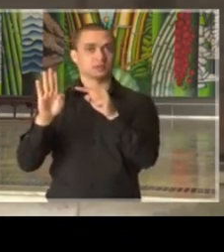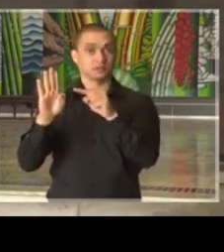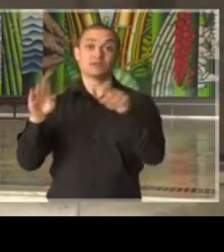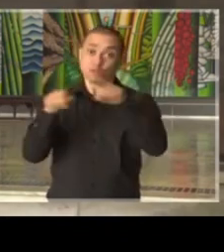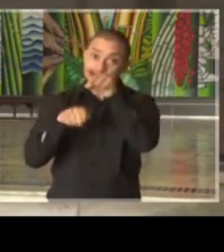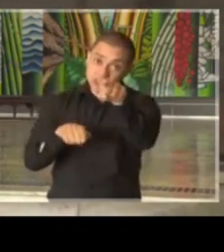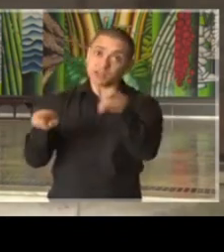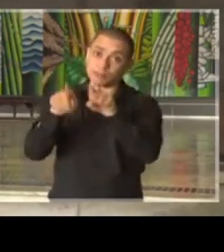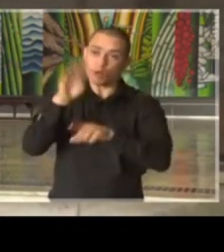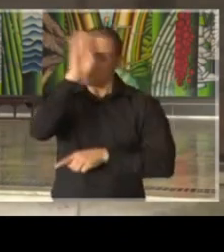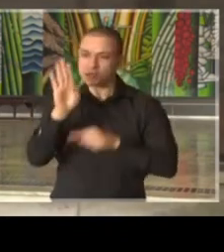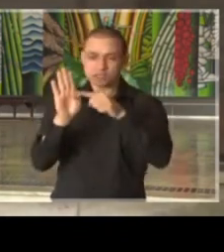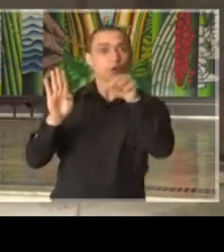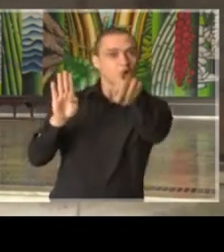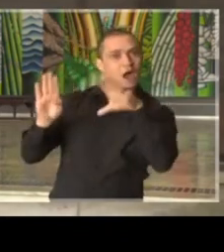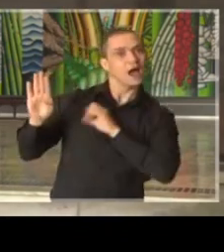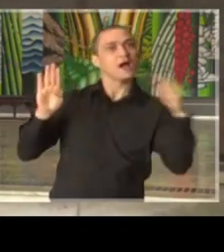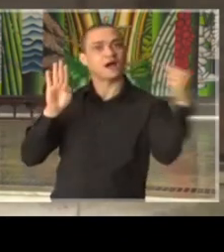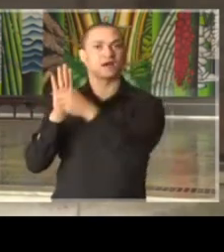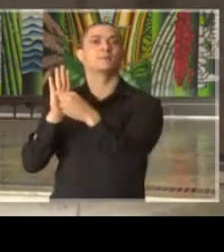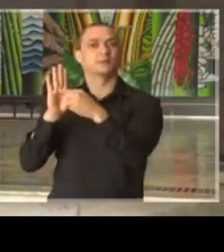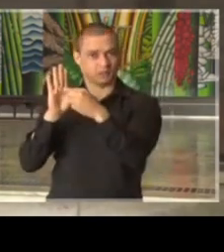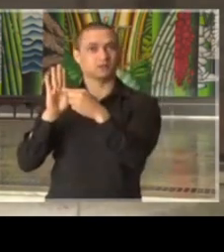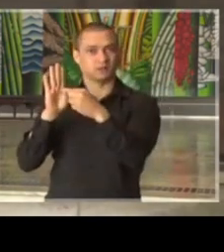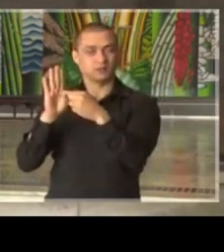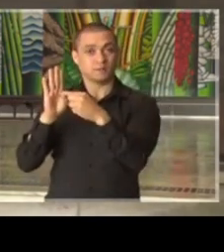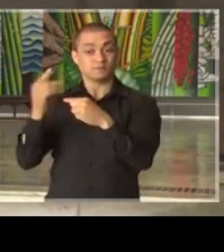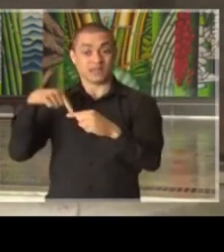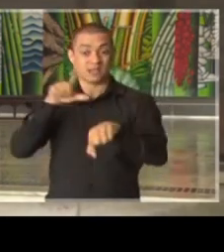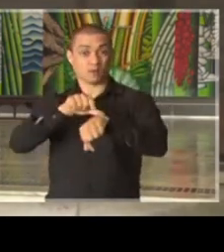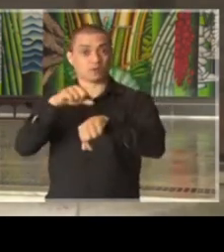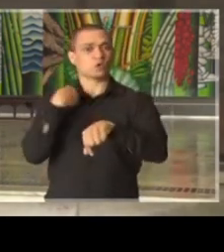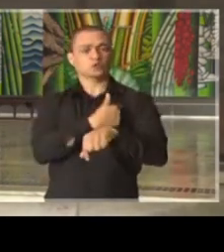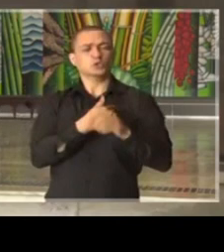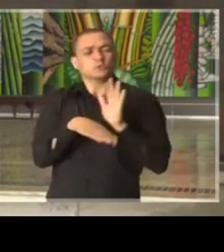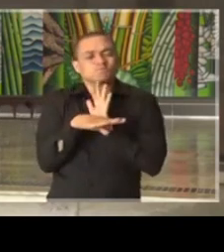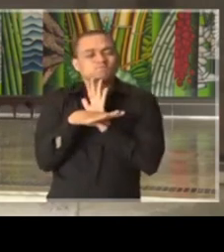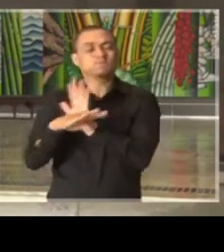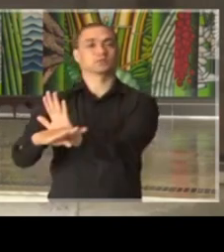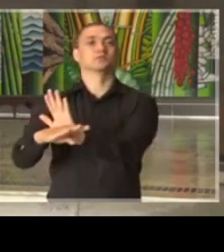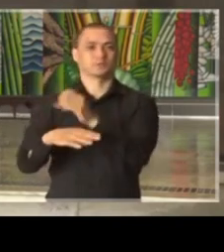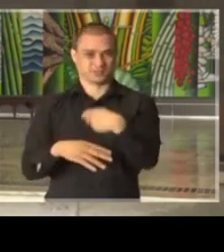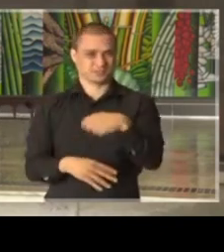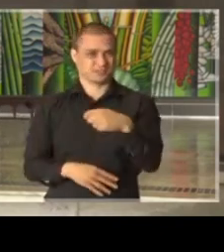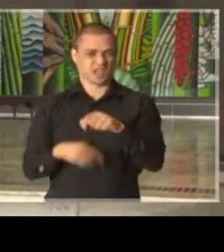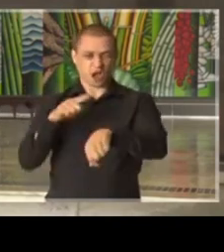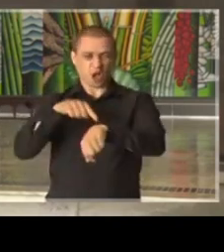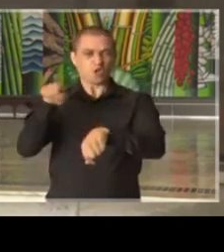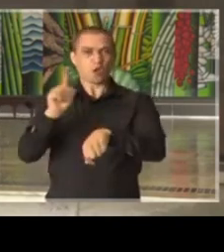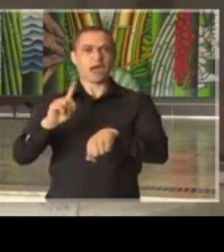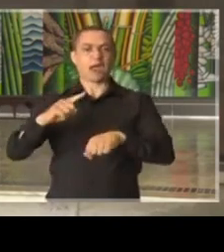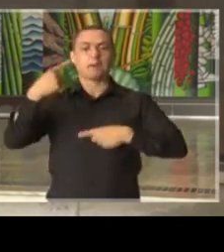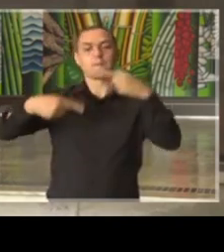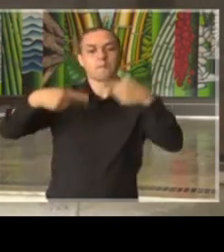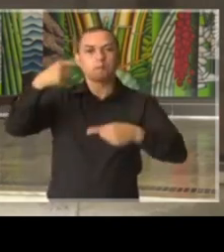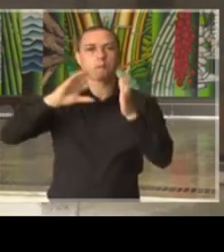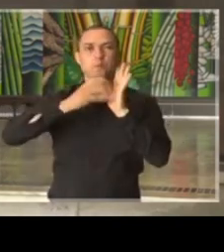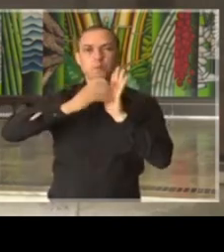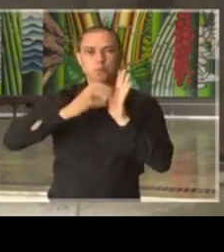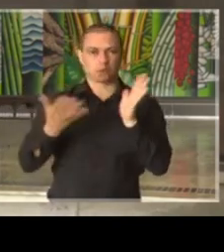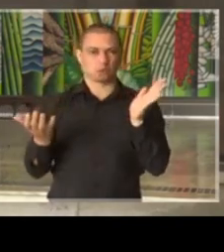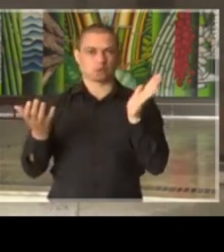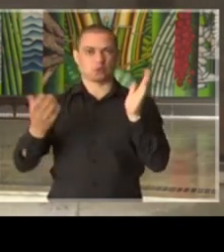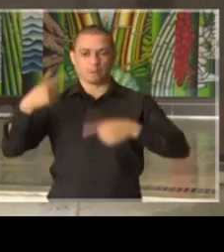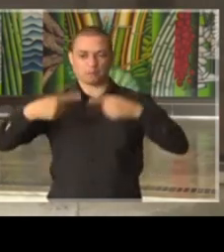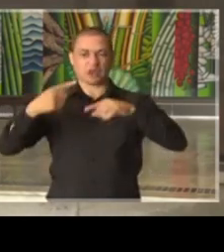ame o seu país. Este é o momento onde nós temos que ser solidários. Não é momento de política, não é momento de